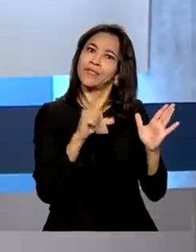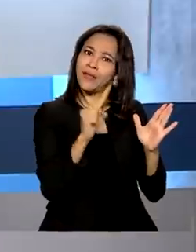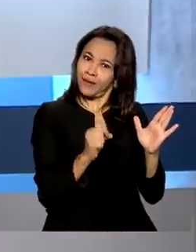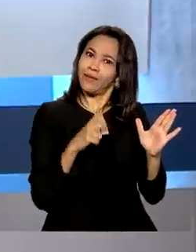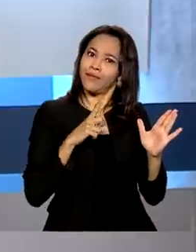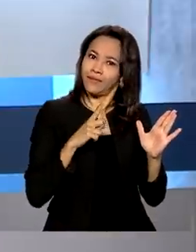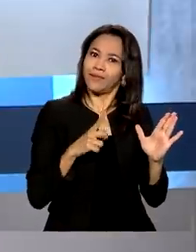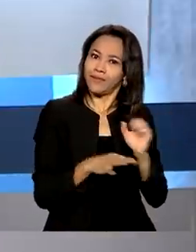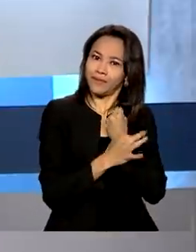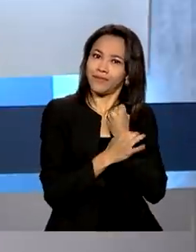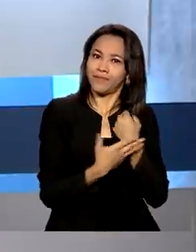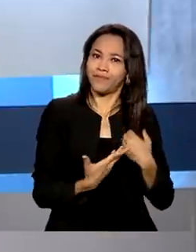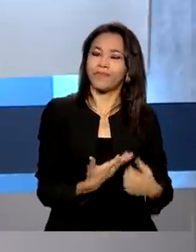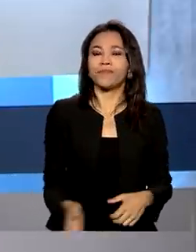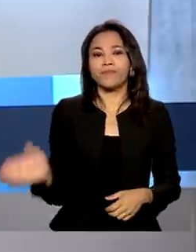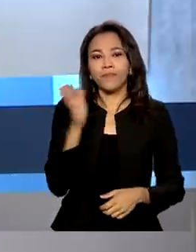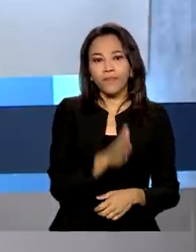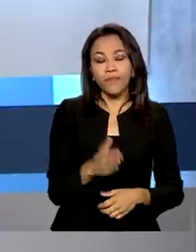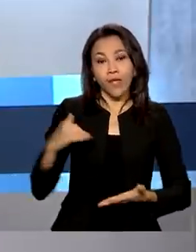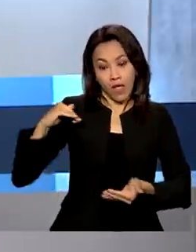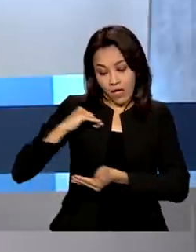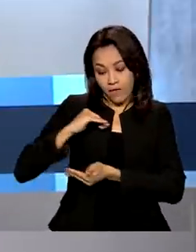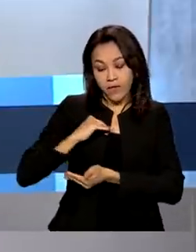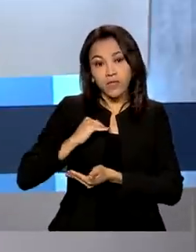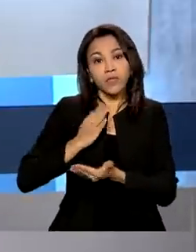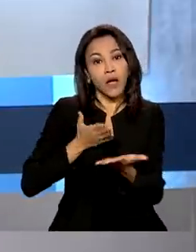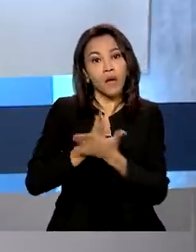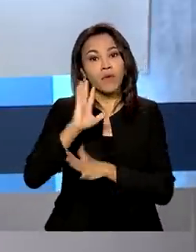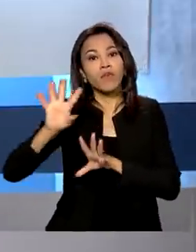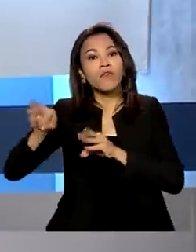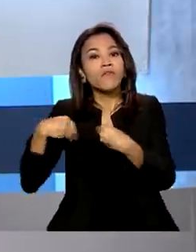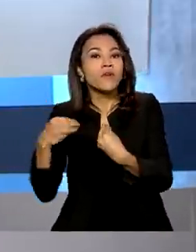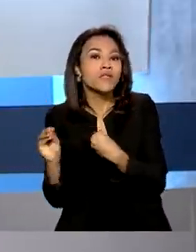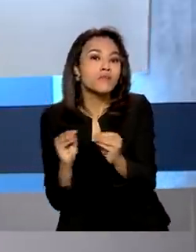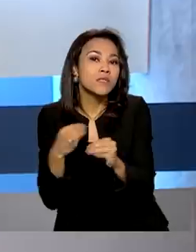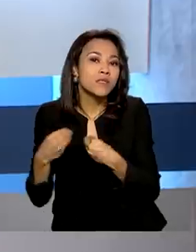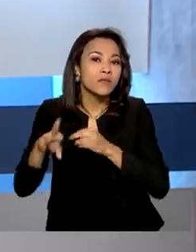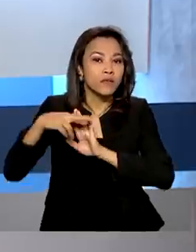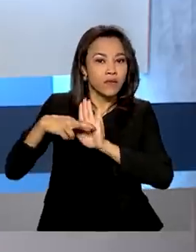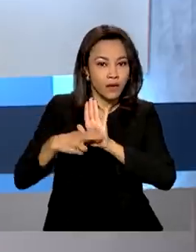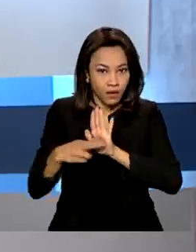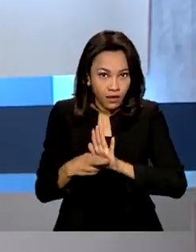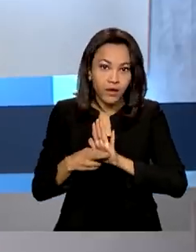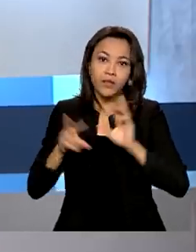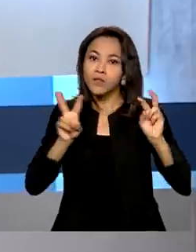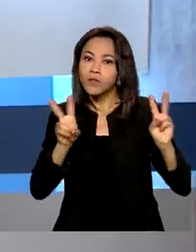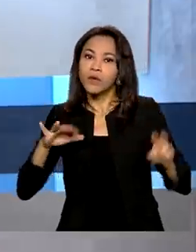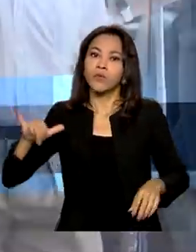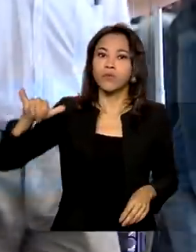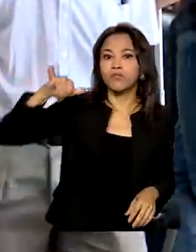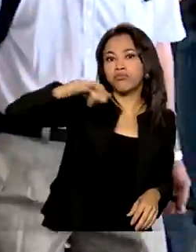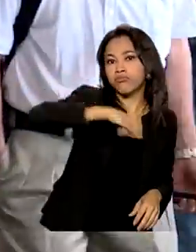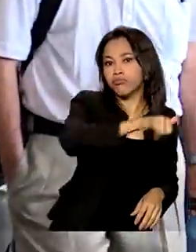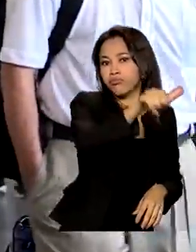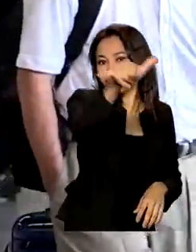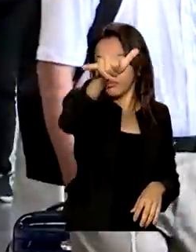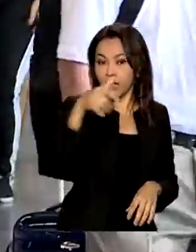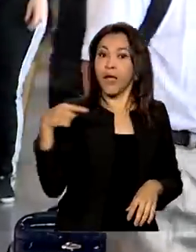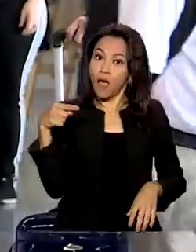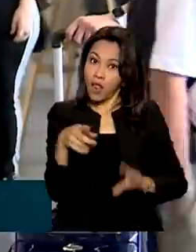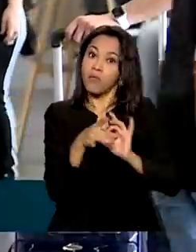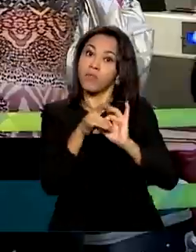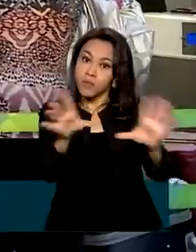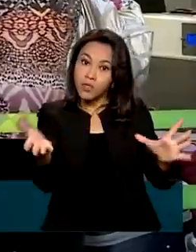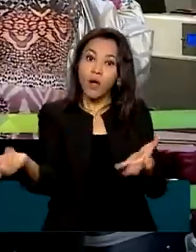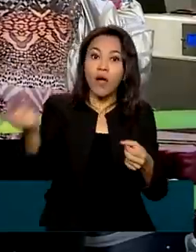A Anvisa aprovou a flexibilização das medidas sanitárias em aeroportos e aeronaves. A agência autorizou a